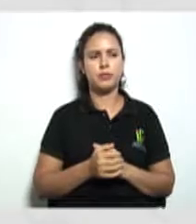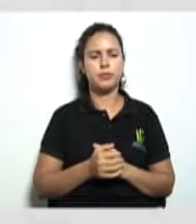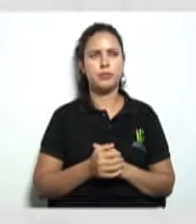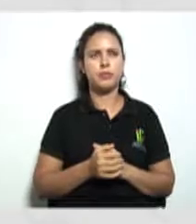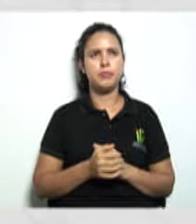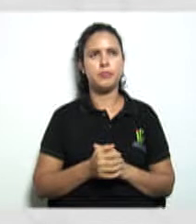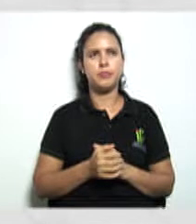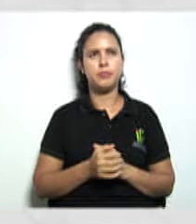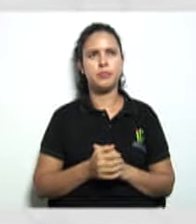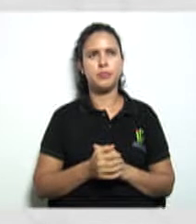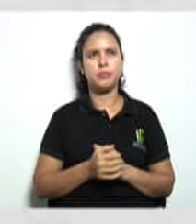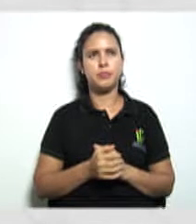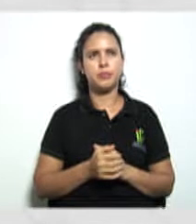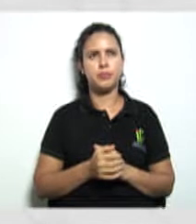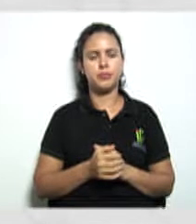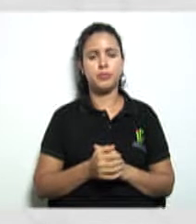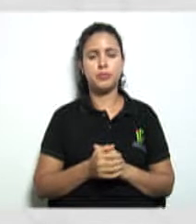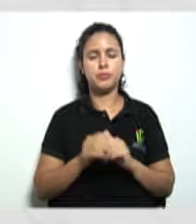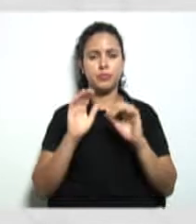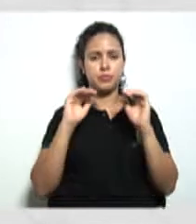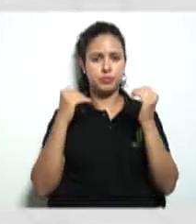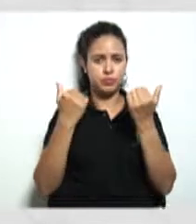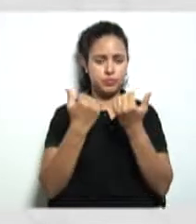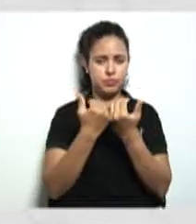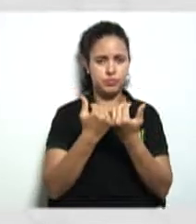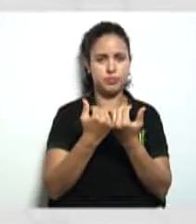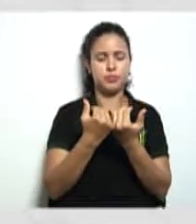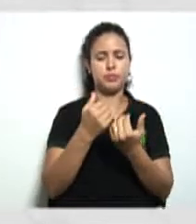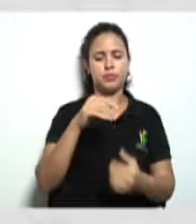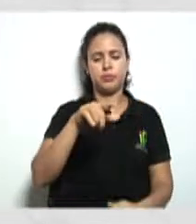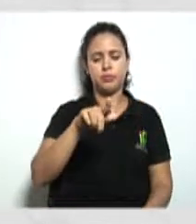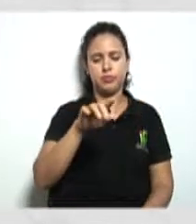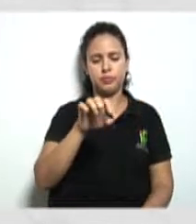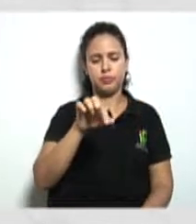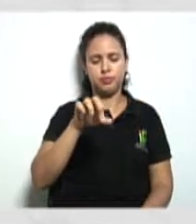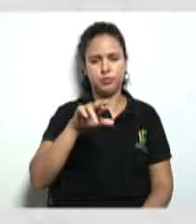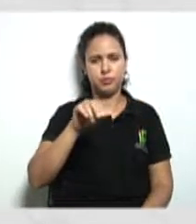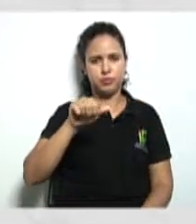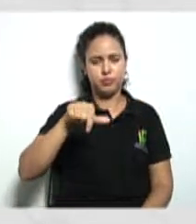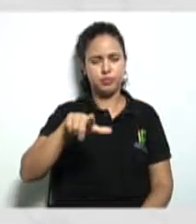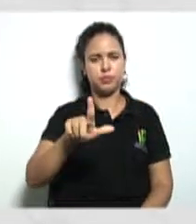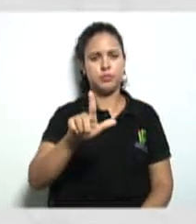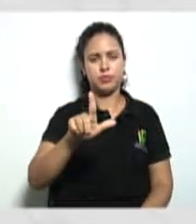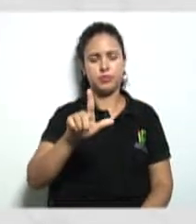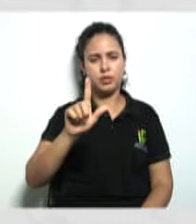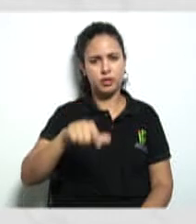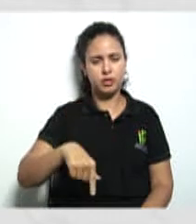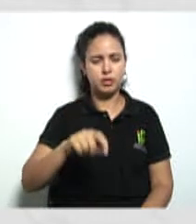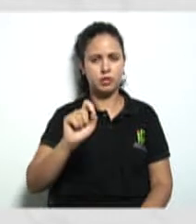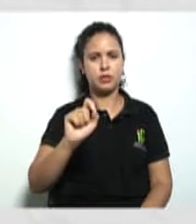Então, vamos lá. Ainda sobre a Assembleia. Então, a Assembleia Geral, o é importante saber aqui? Ela é o órgão